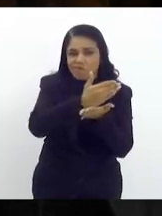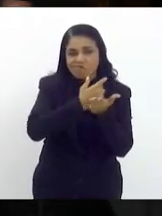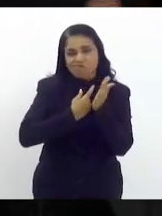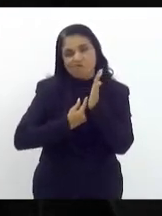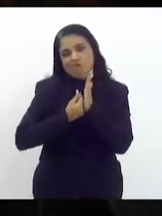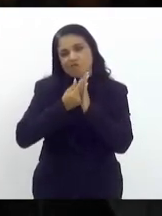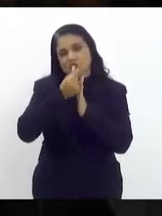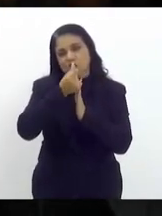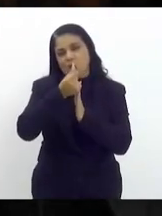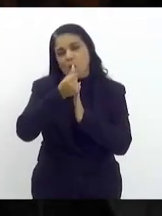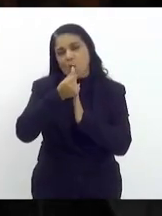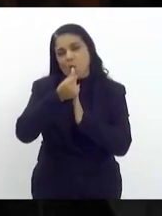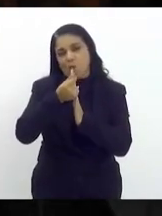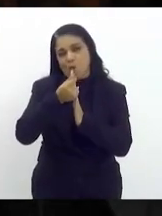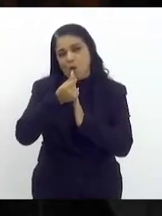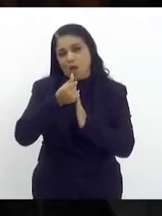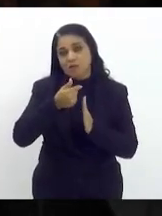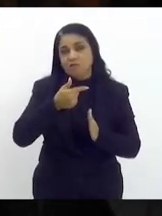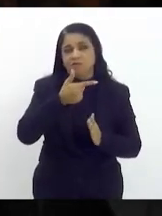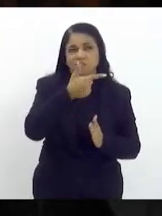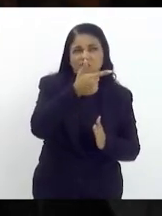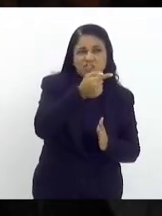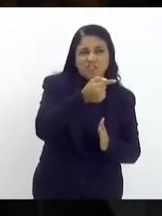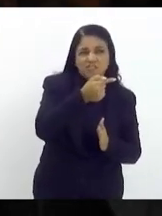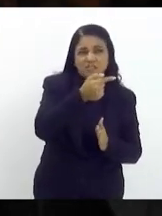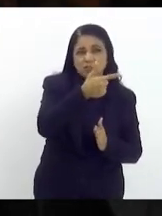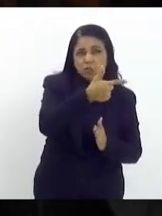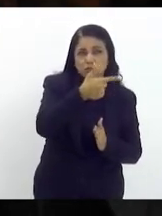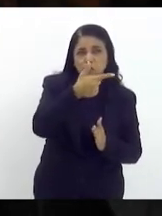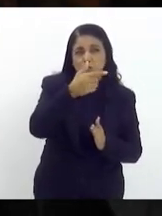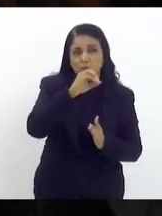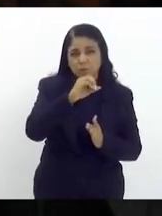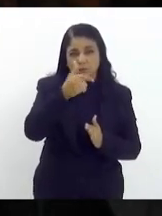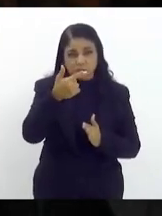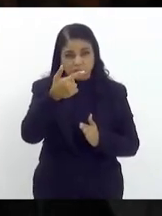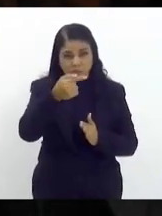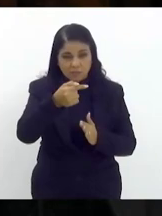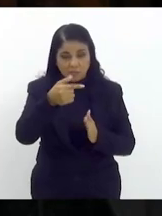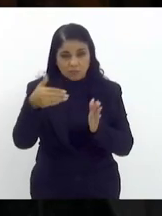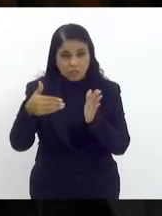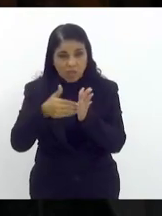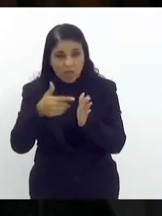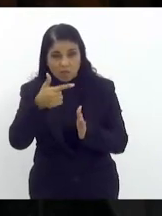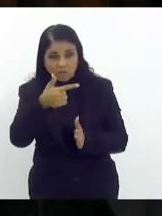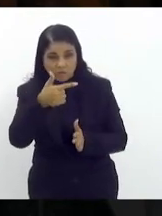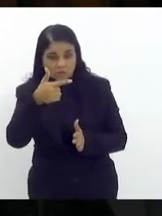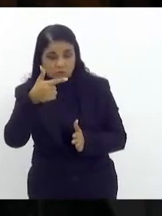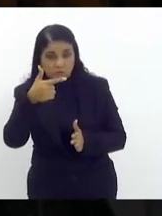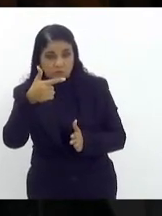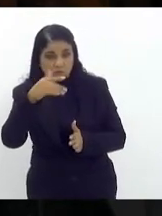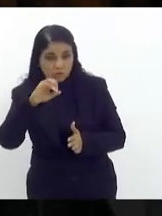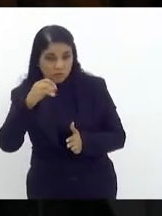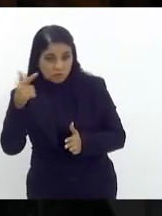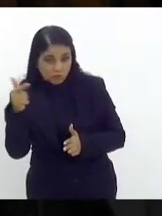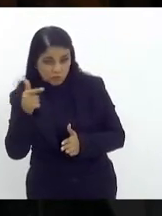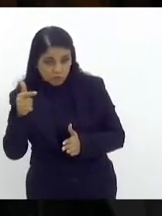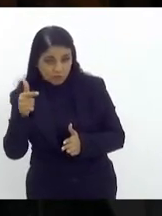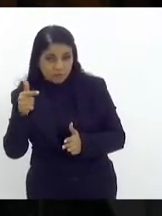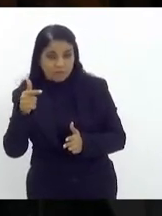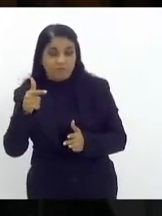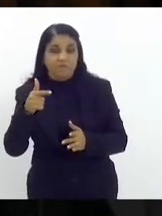17 a 20 e agora renovar de 22 por mais nove anos o PIB brasileiro de